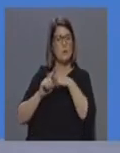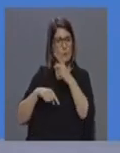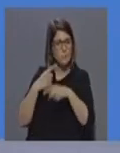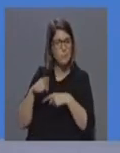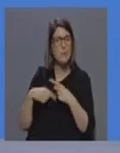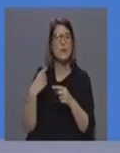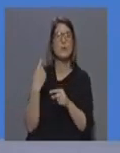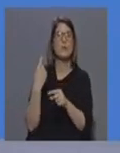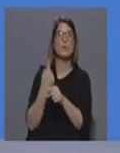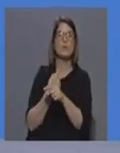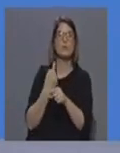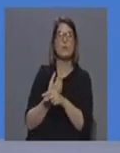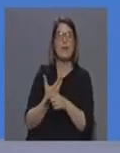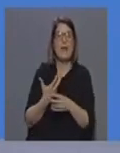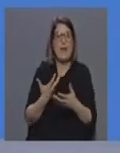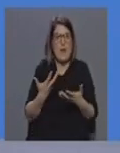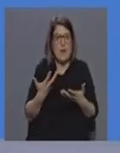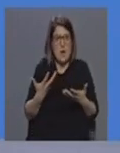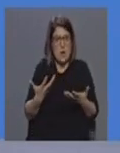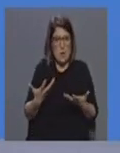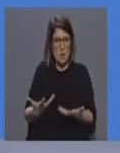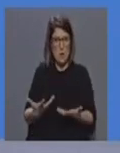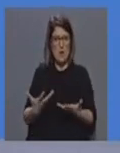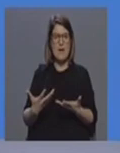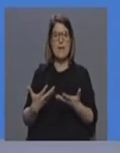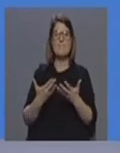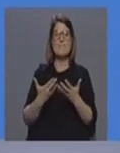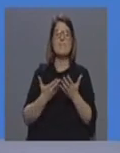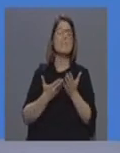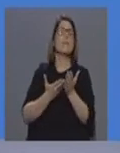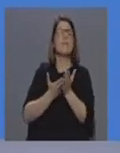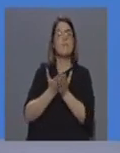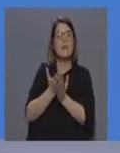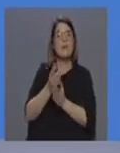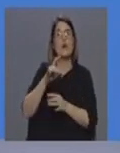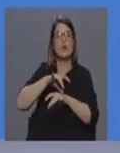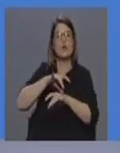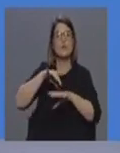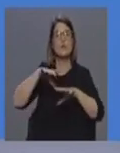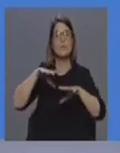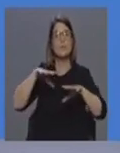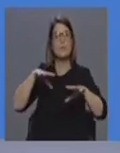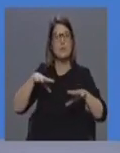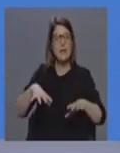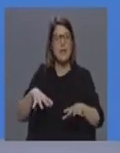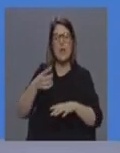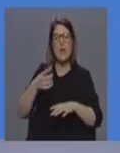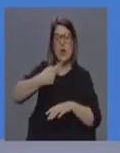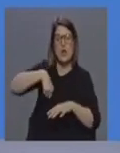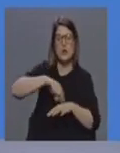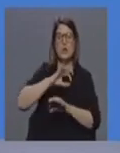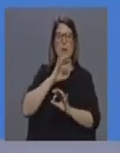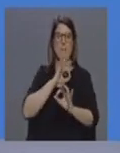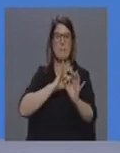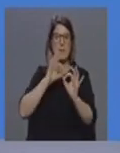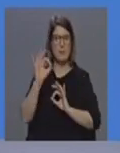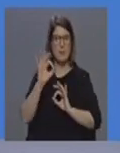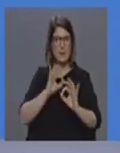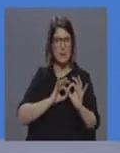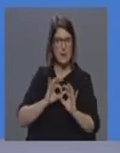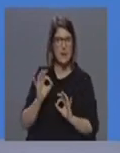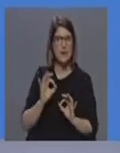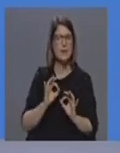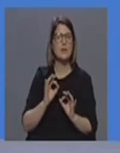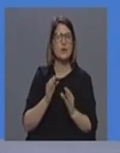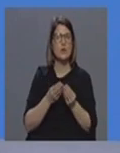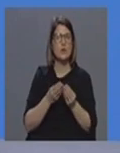que está atualmente em vigor e que o hospital está a se preparar para dar a resposta